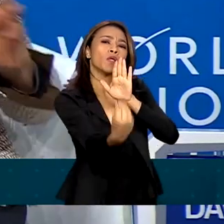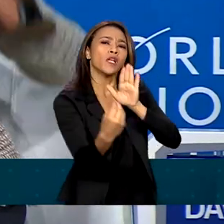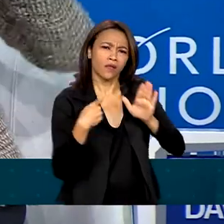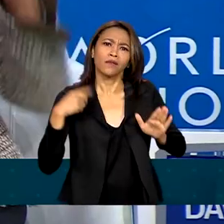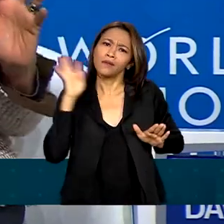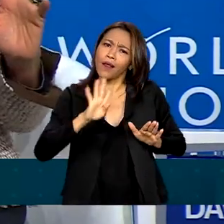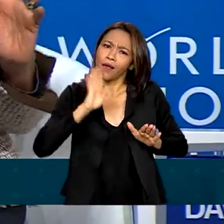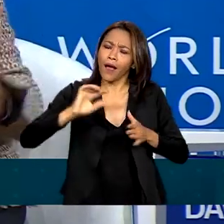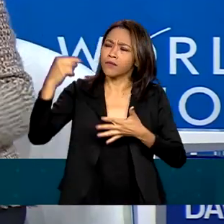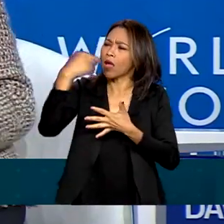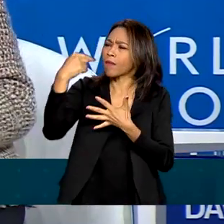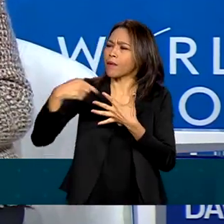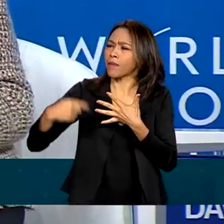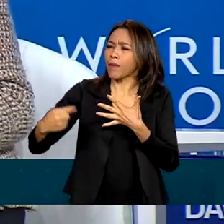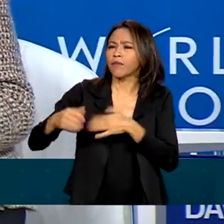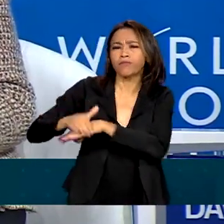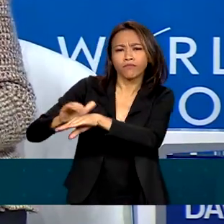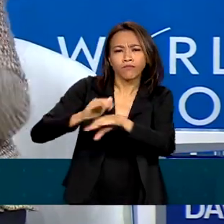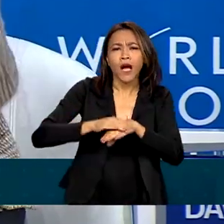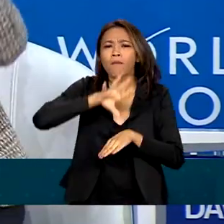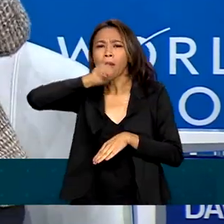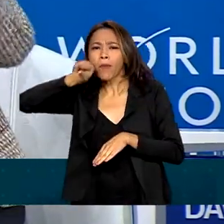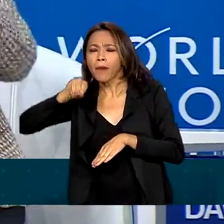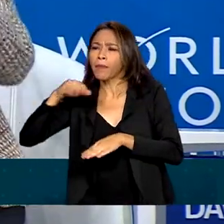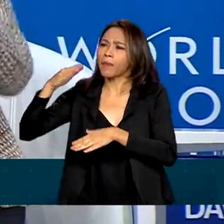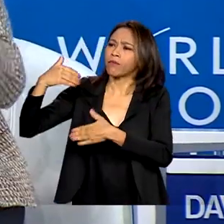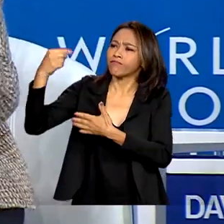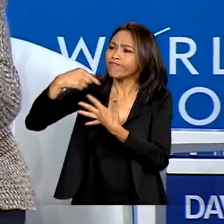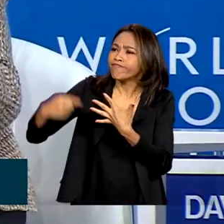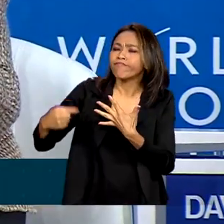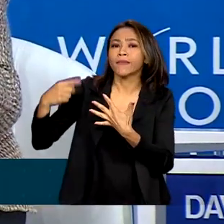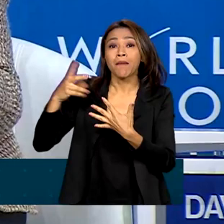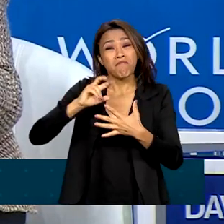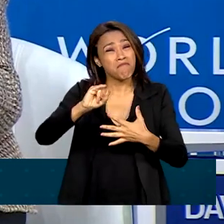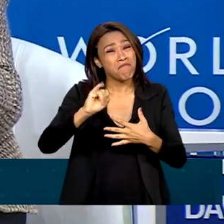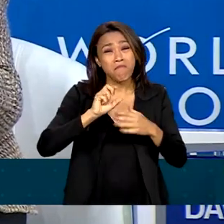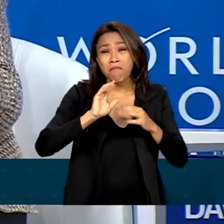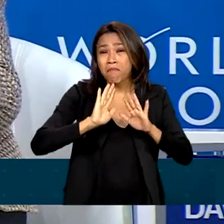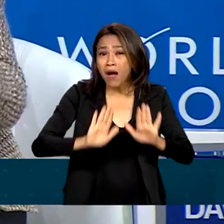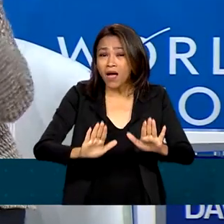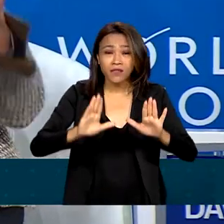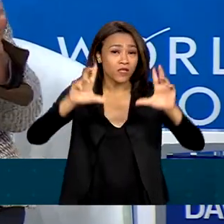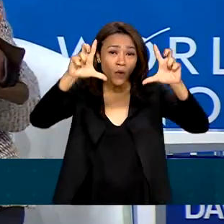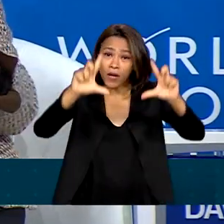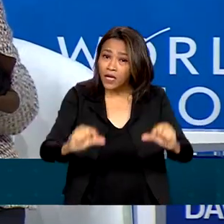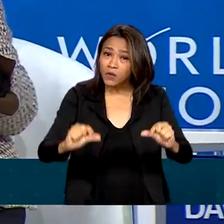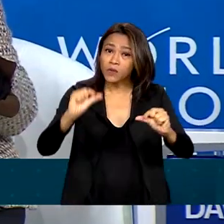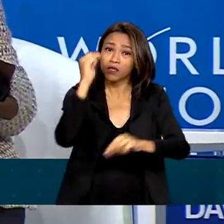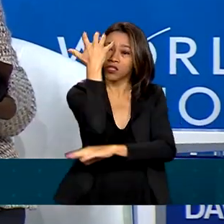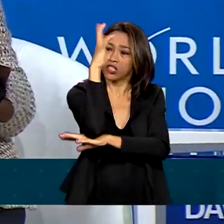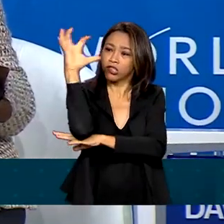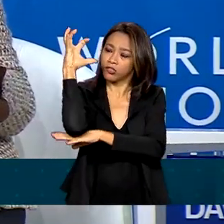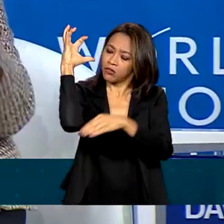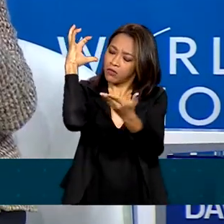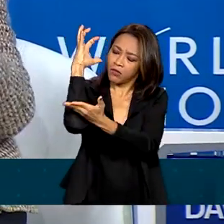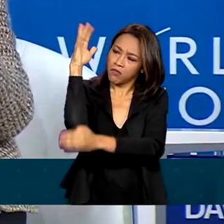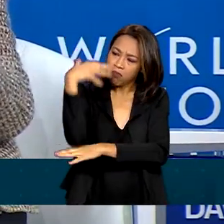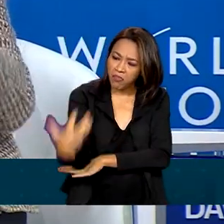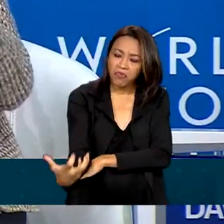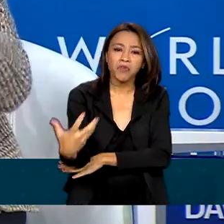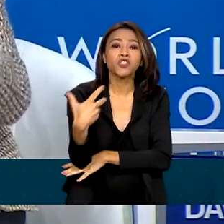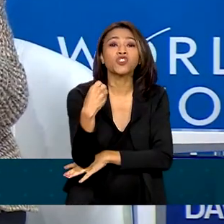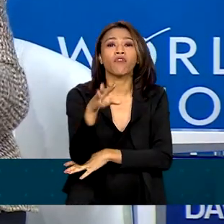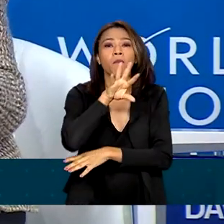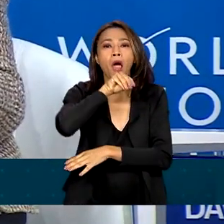legais, falar muitas coisas legais, mas se a gente não reduzir desmatamento, a gente apenas falou. E